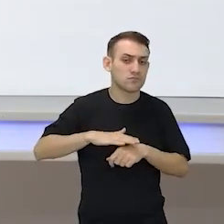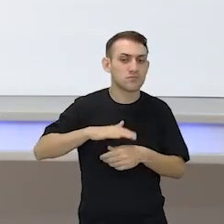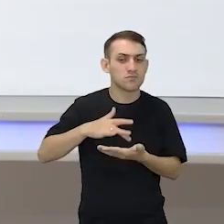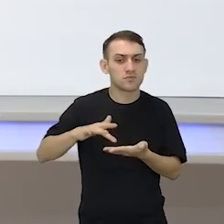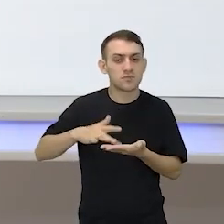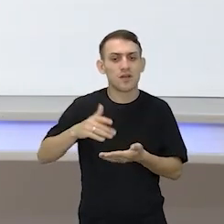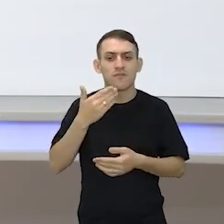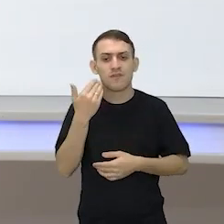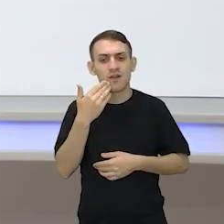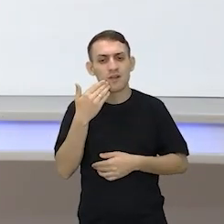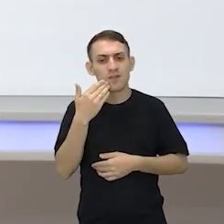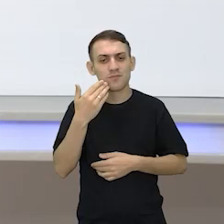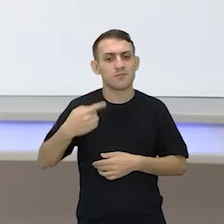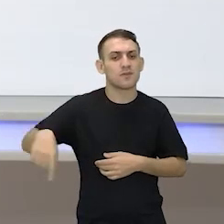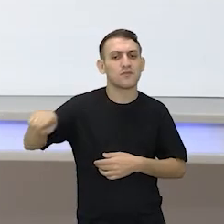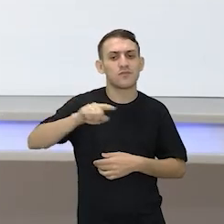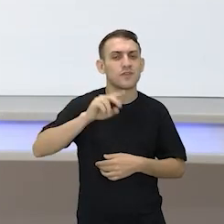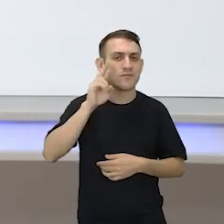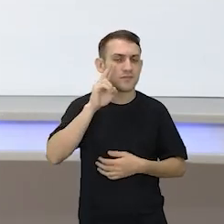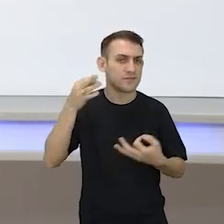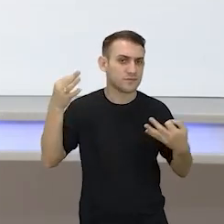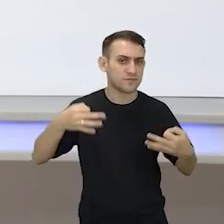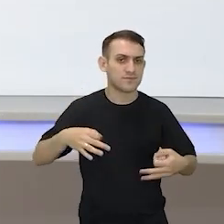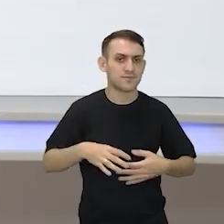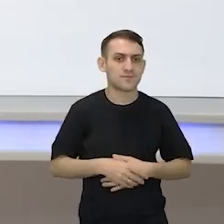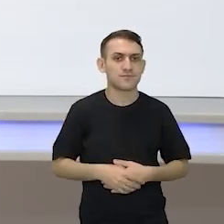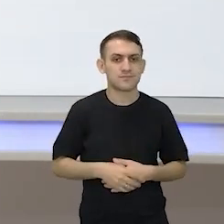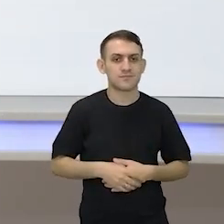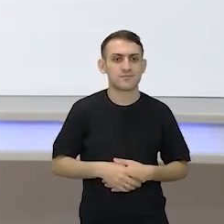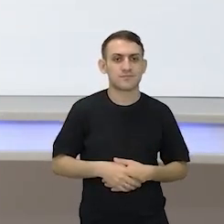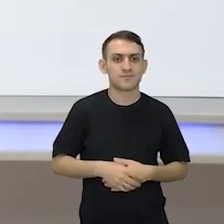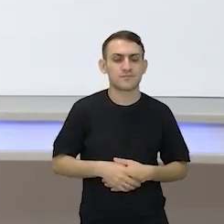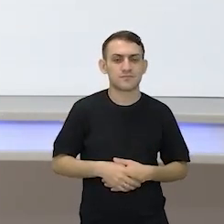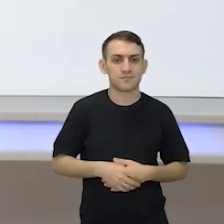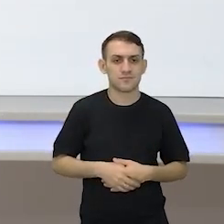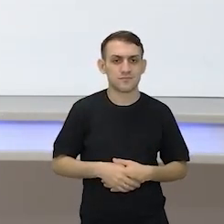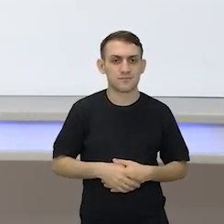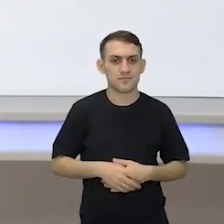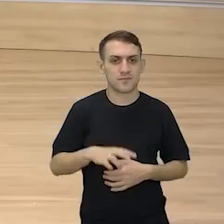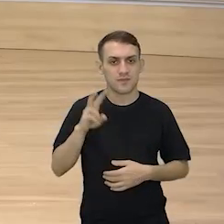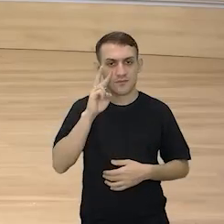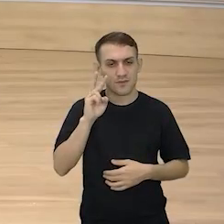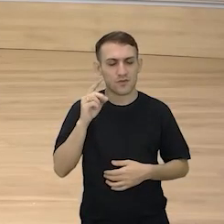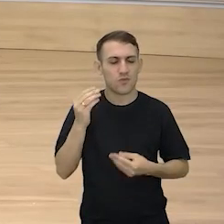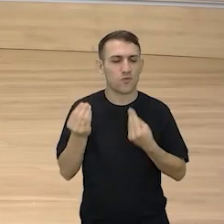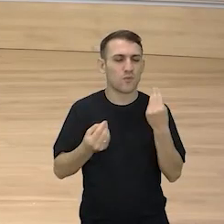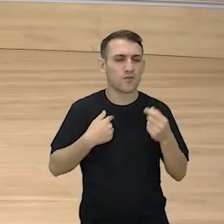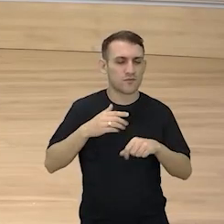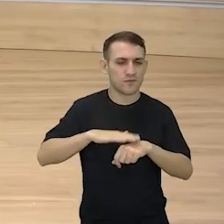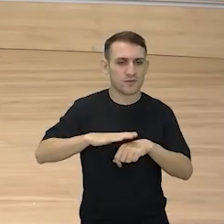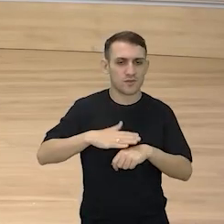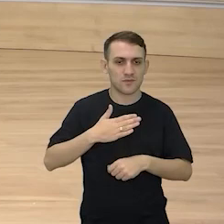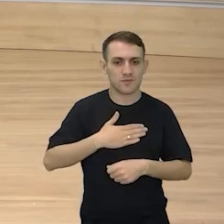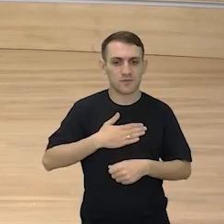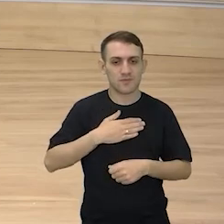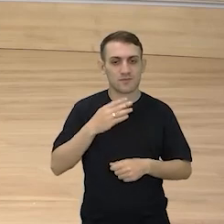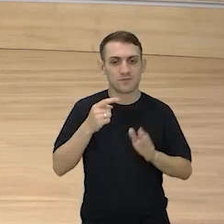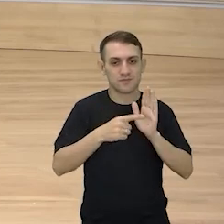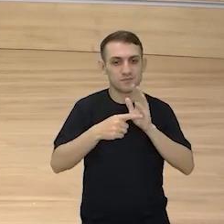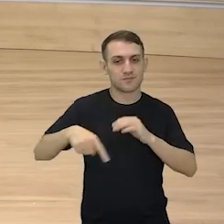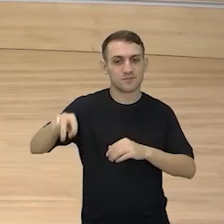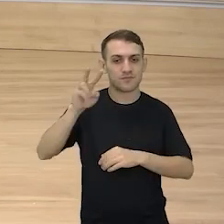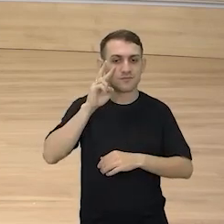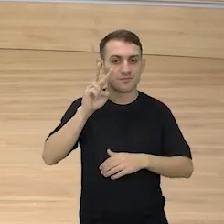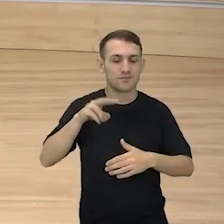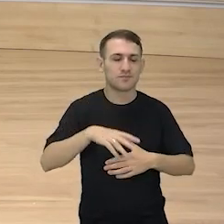porque fica mais fácil para vocês verem, né? Visualizar. Olha só como é que eu fiz o meu. Vou pôr aqui na tela, olha só.